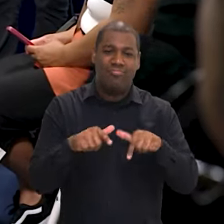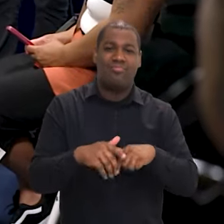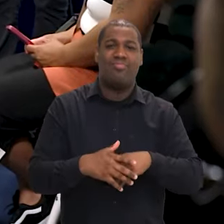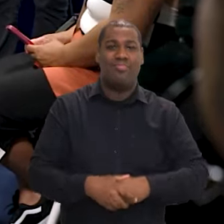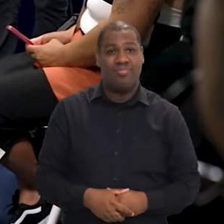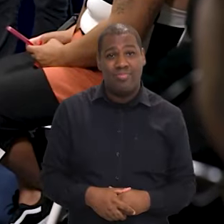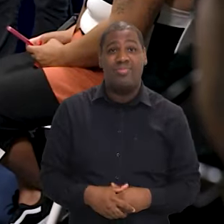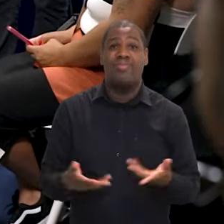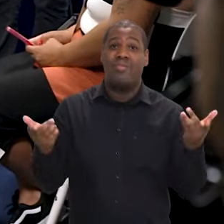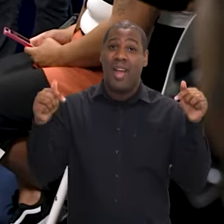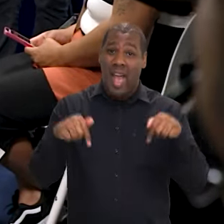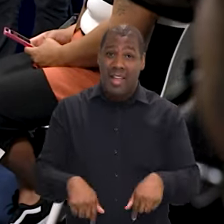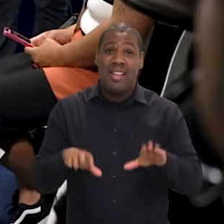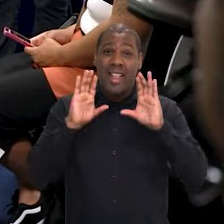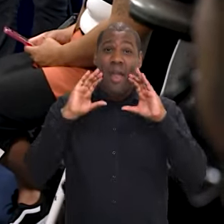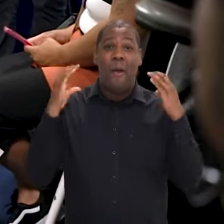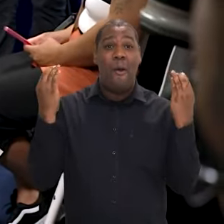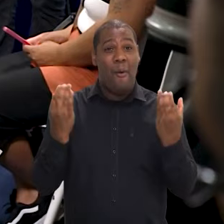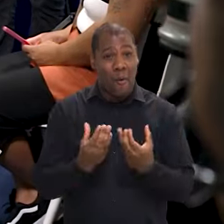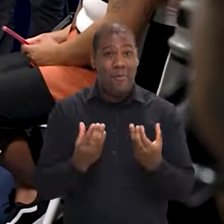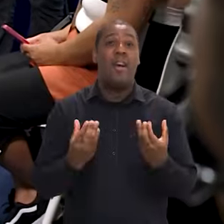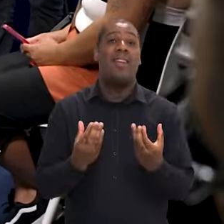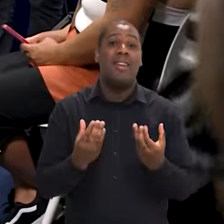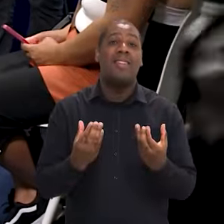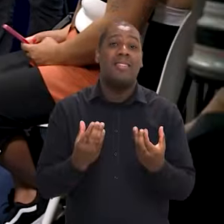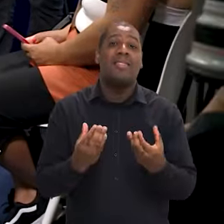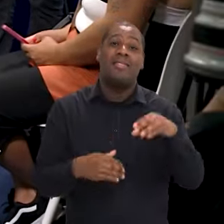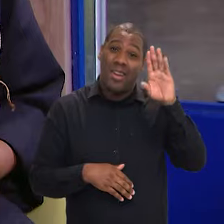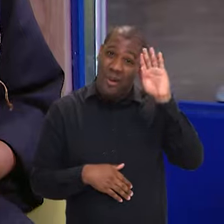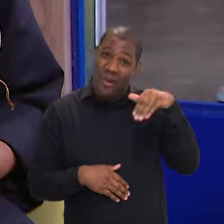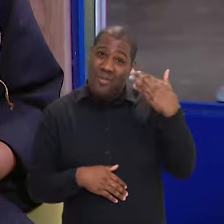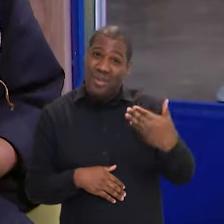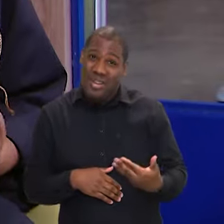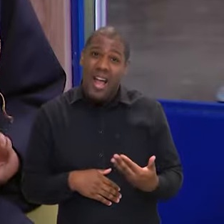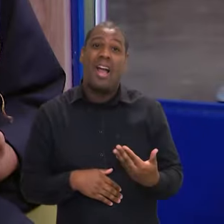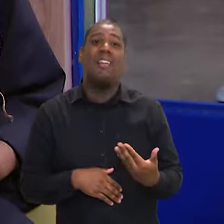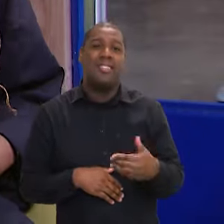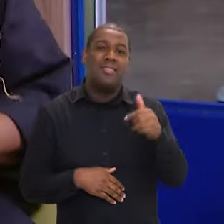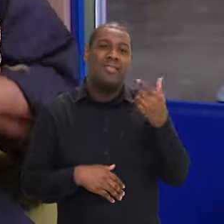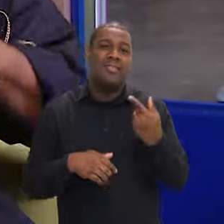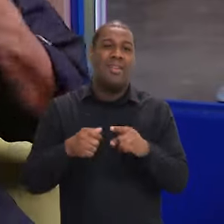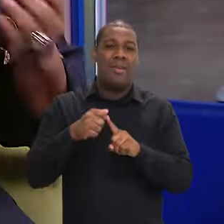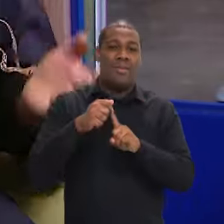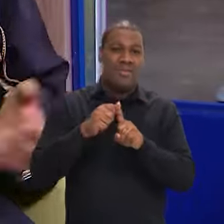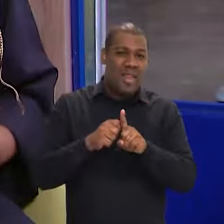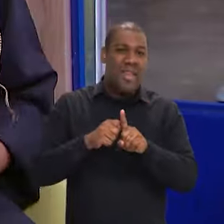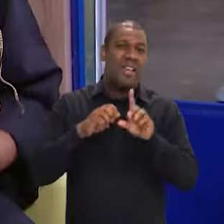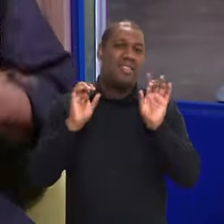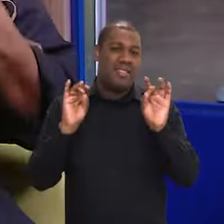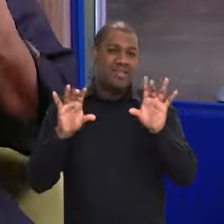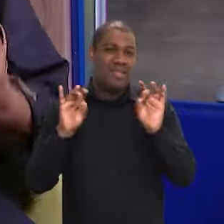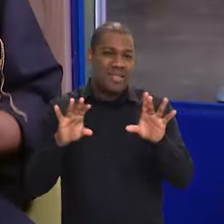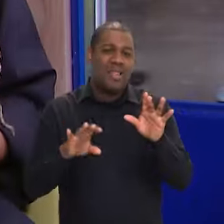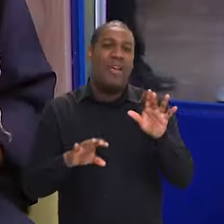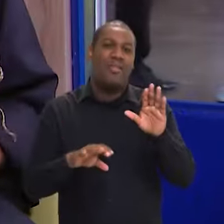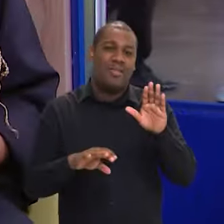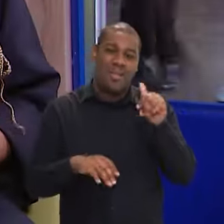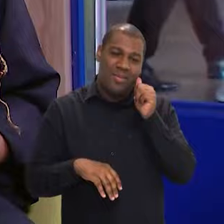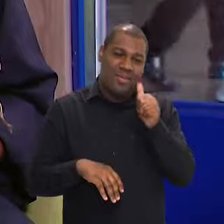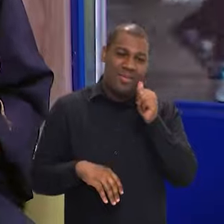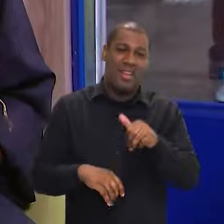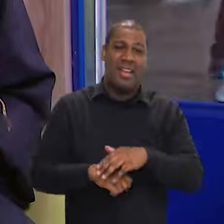proposta é também para festejar esse mês da mulher. No dia 8 teremos aí um show